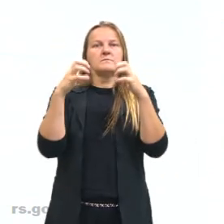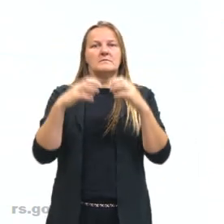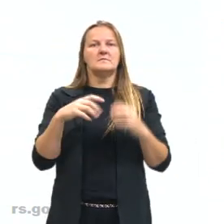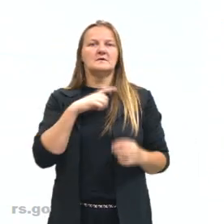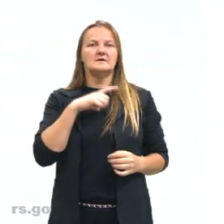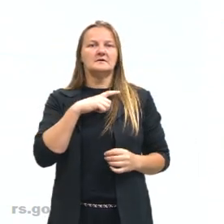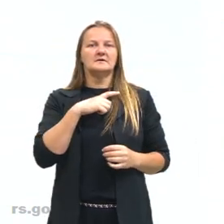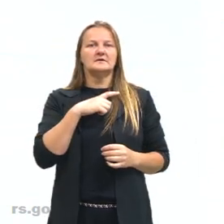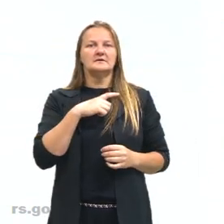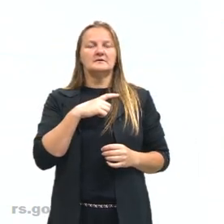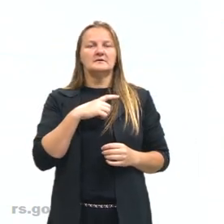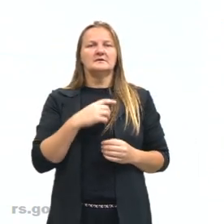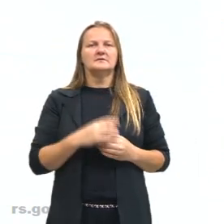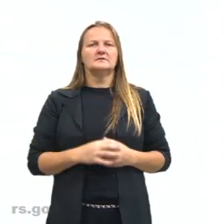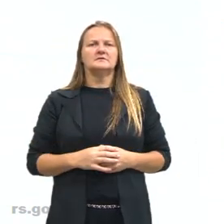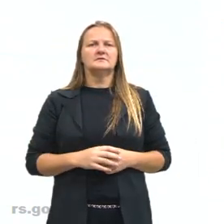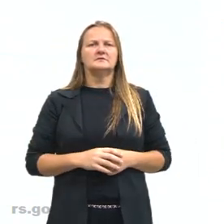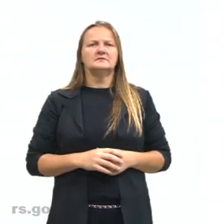Vai ter essa, essa,